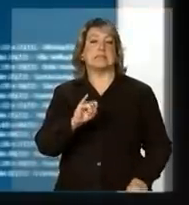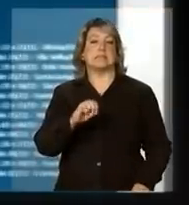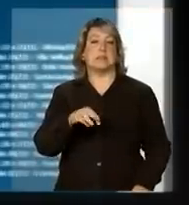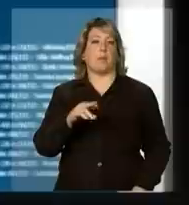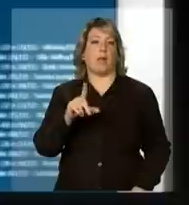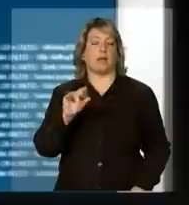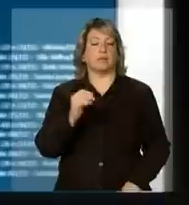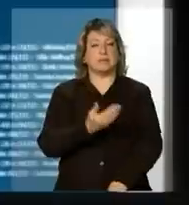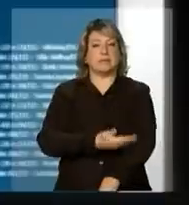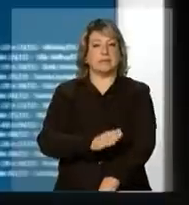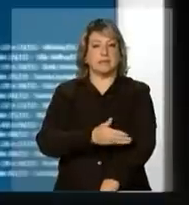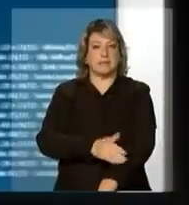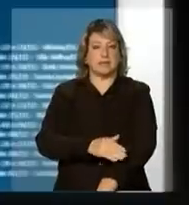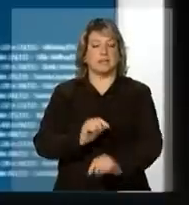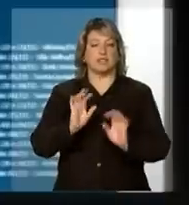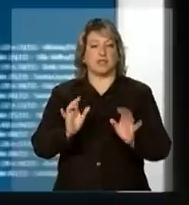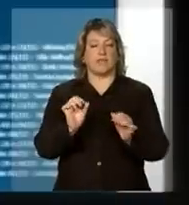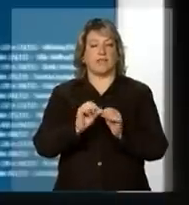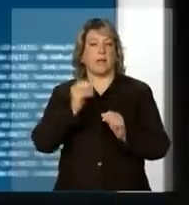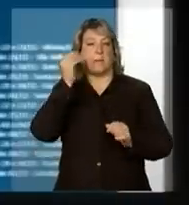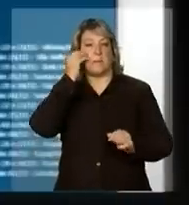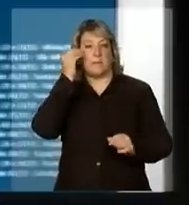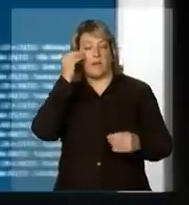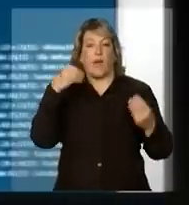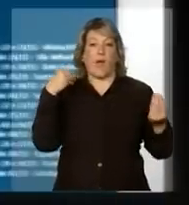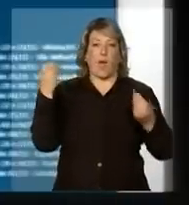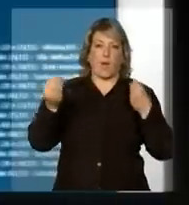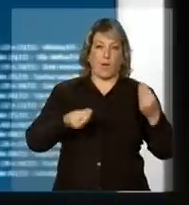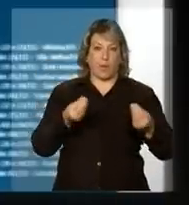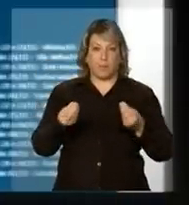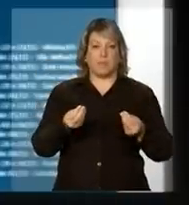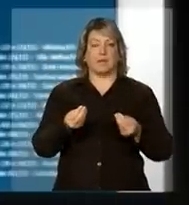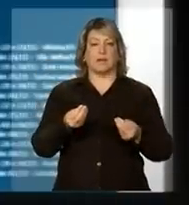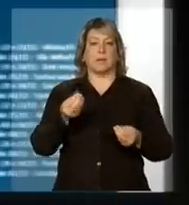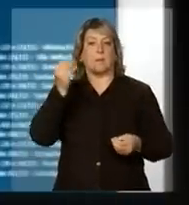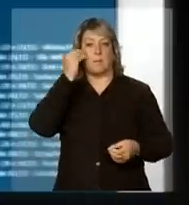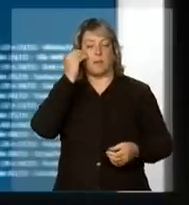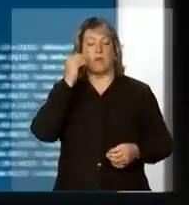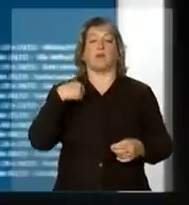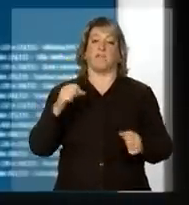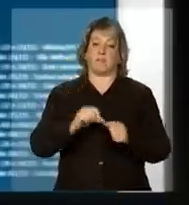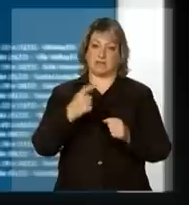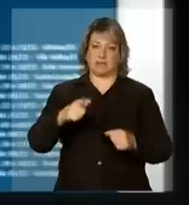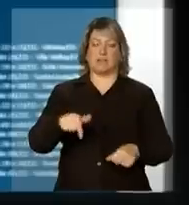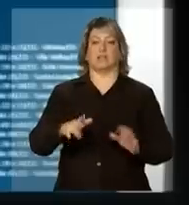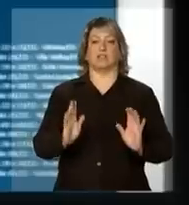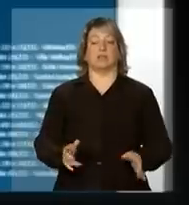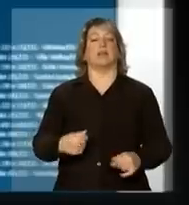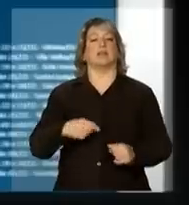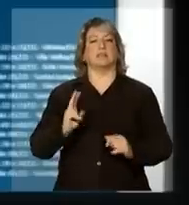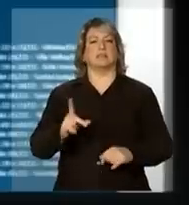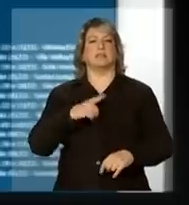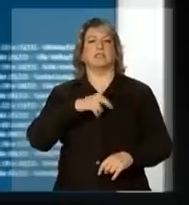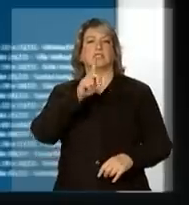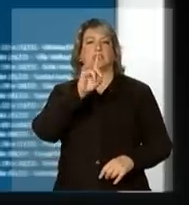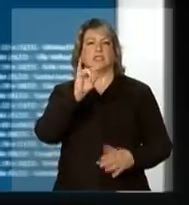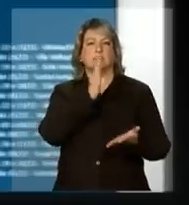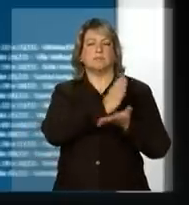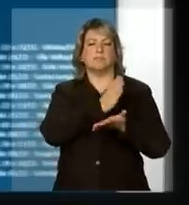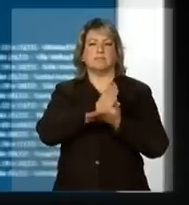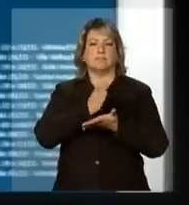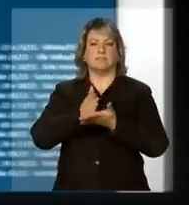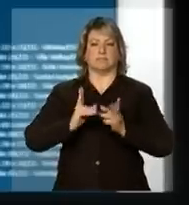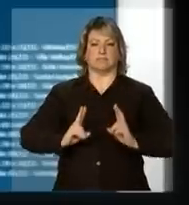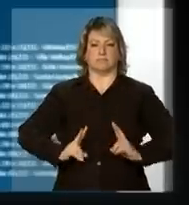simulados no ano passado, tornamos a realizar esse ano e vamos ter um calendário permanente de simulados